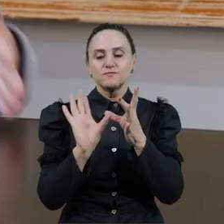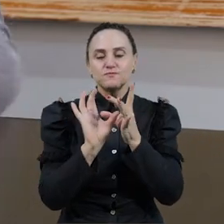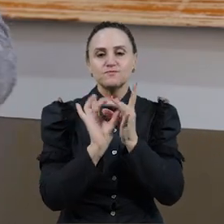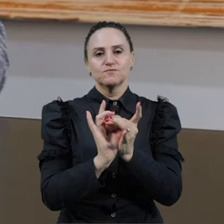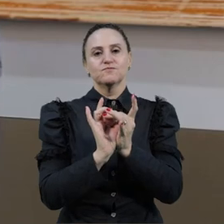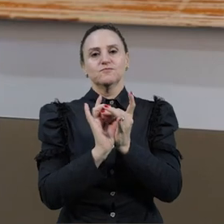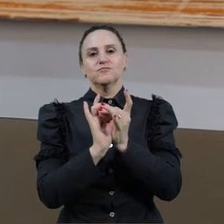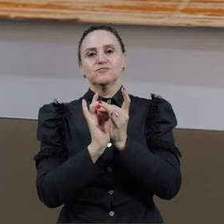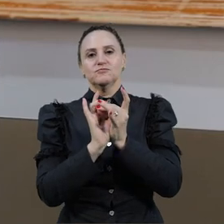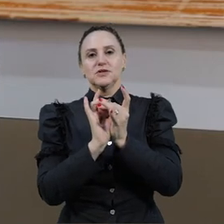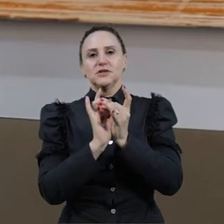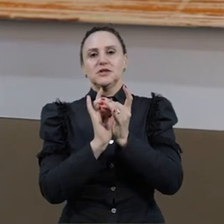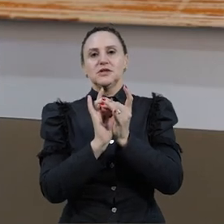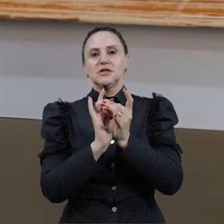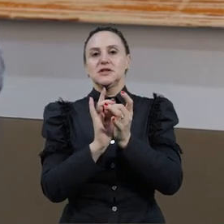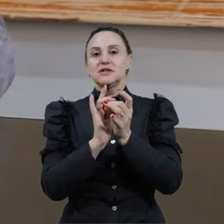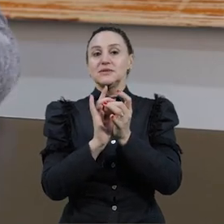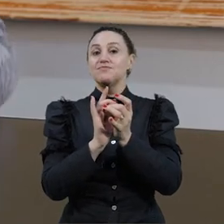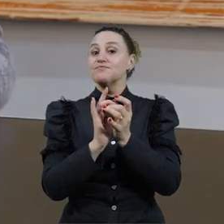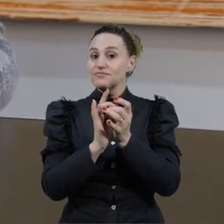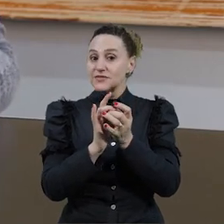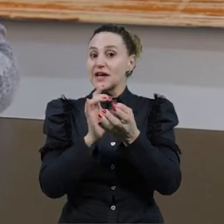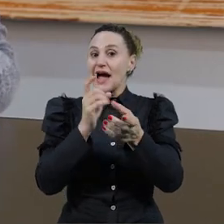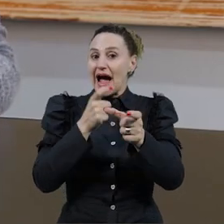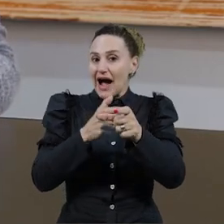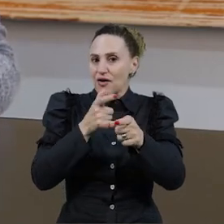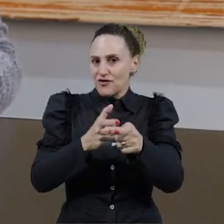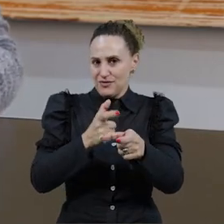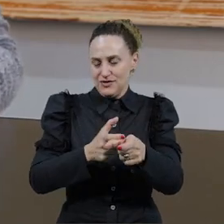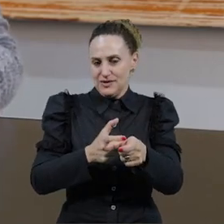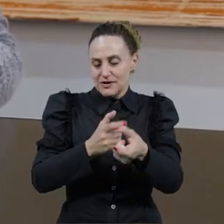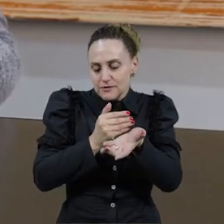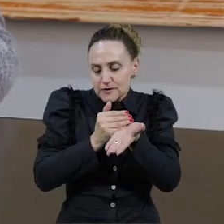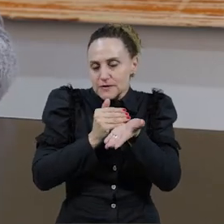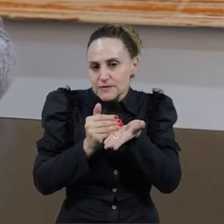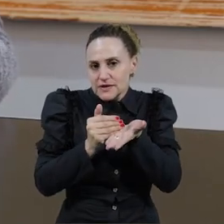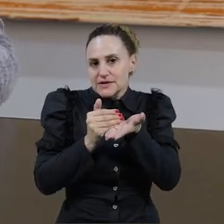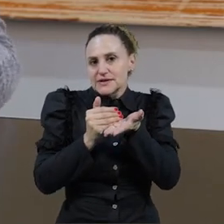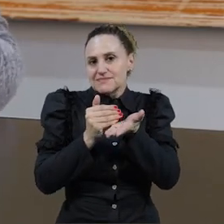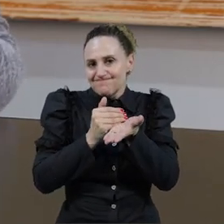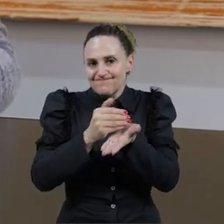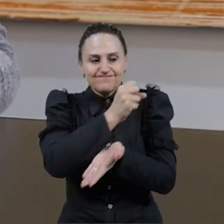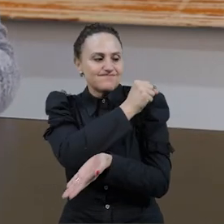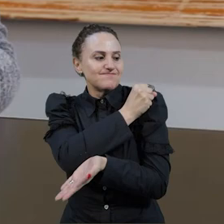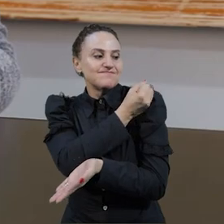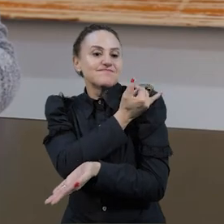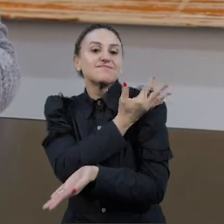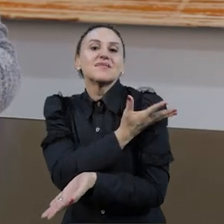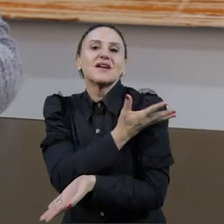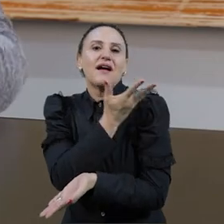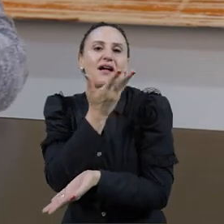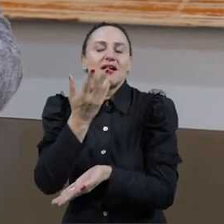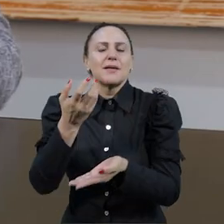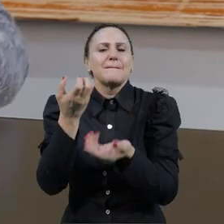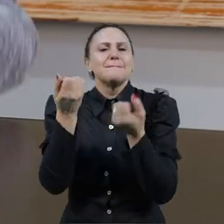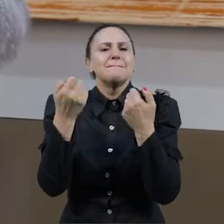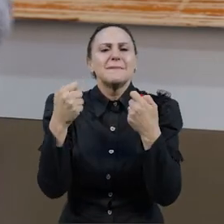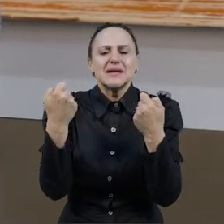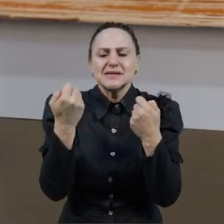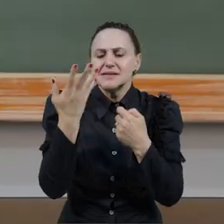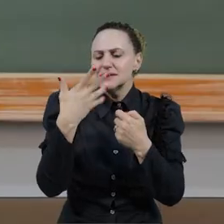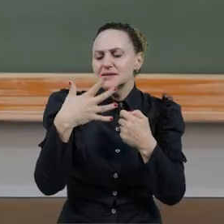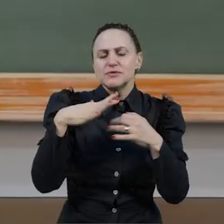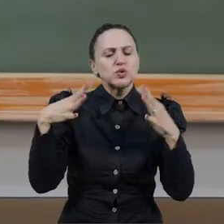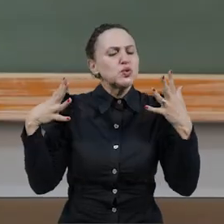iniciais, falamos em alfabetização. A alfabetização precisa de todas as áreas. Nós podemos